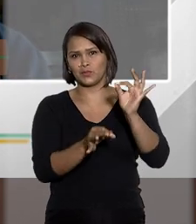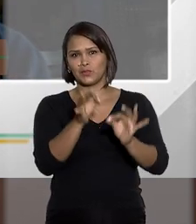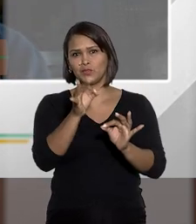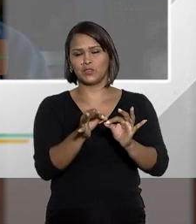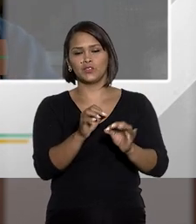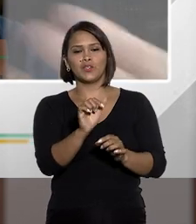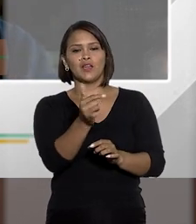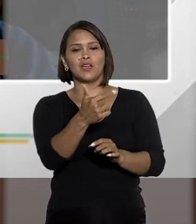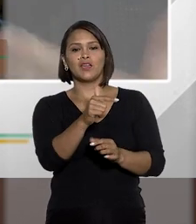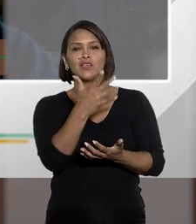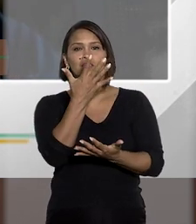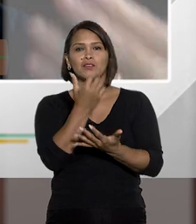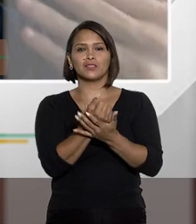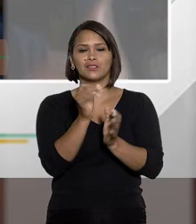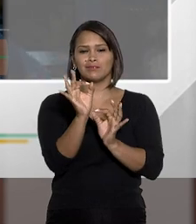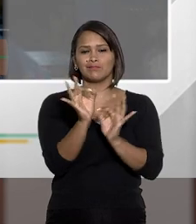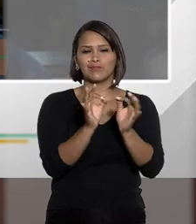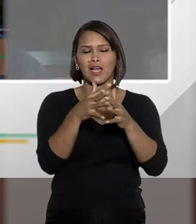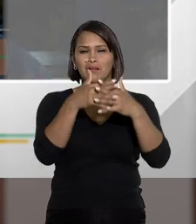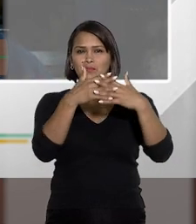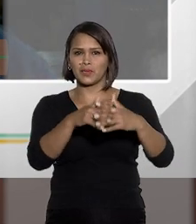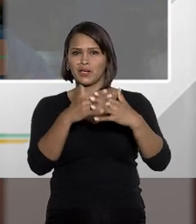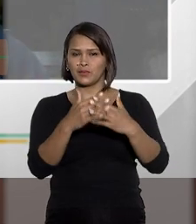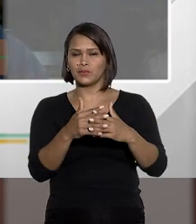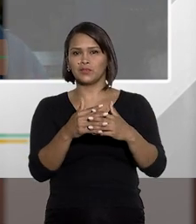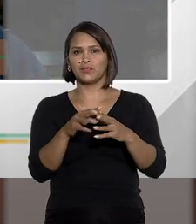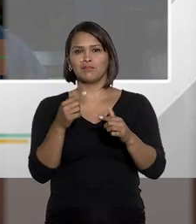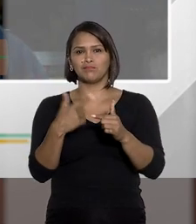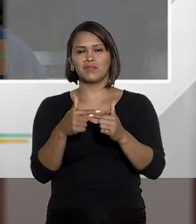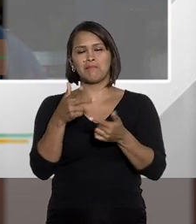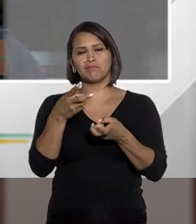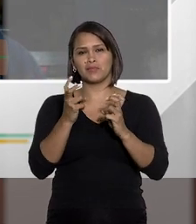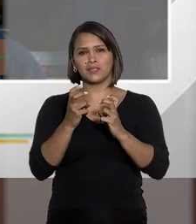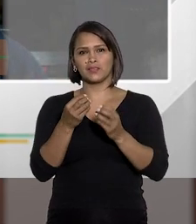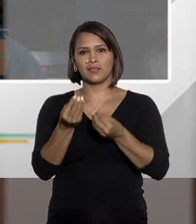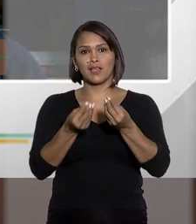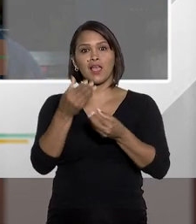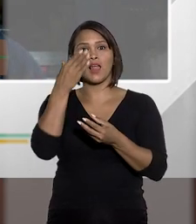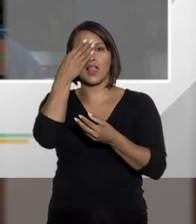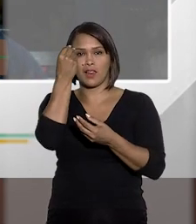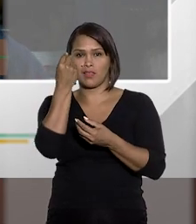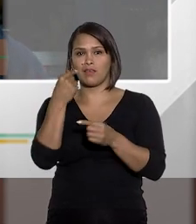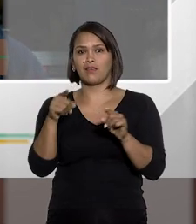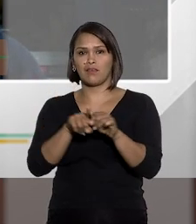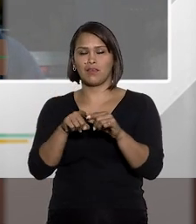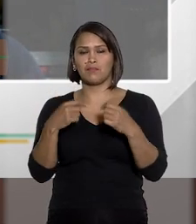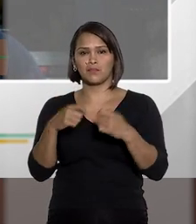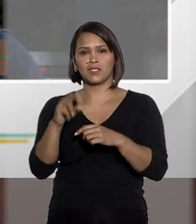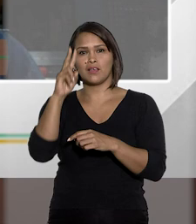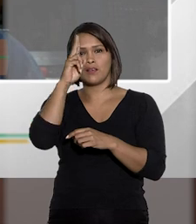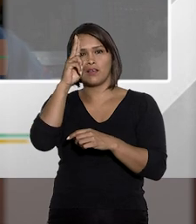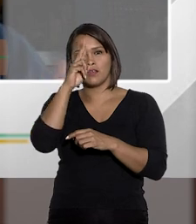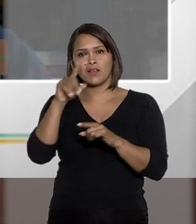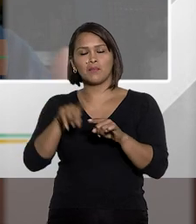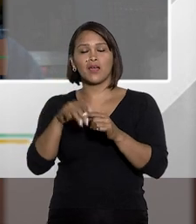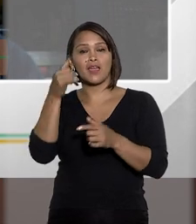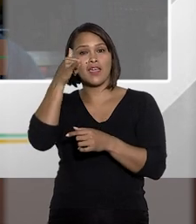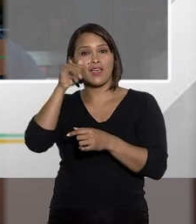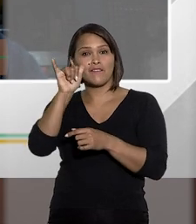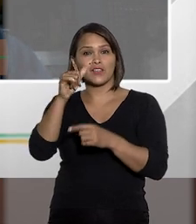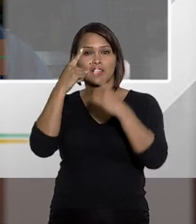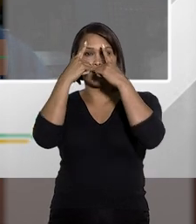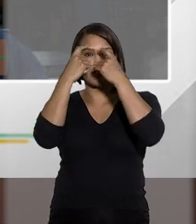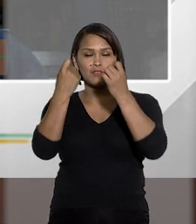ordem jurídica e não permitir a desordem sem esquecer que o conflito aparente de normas quer